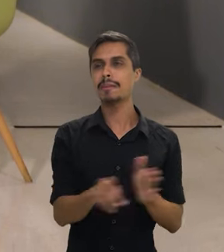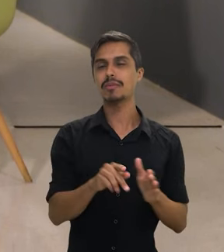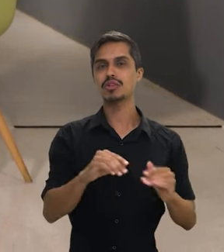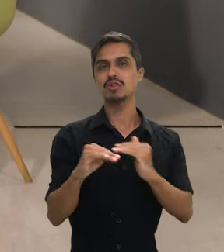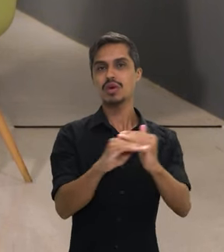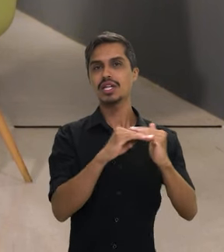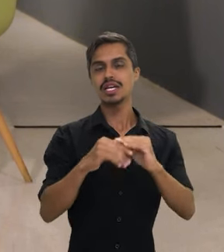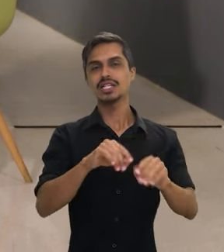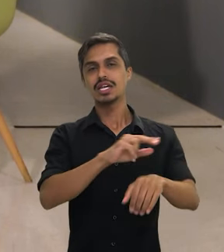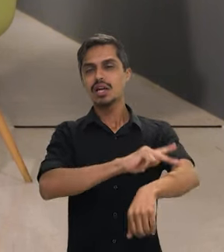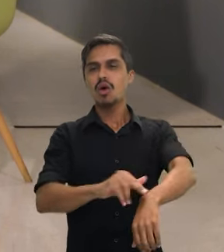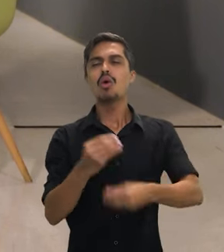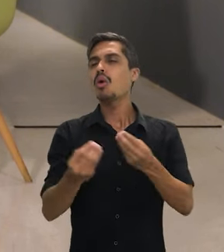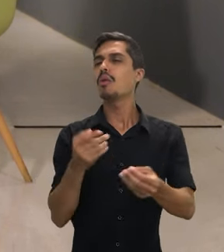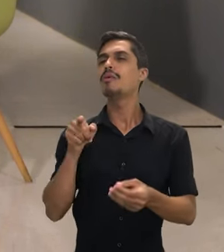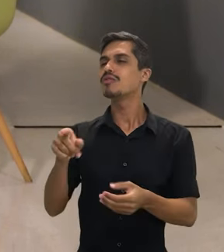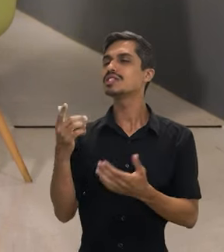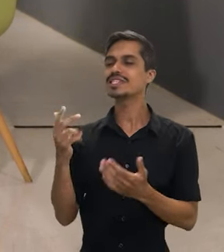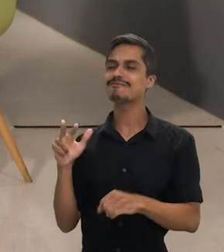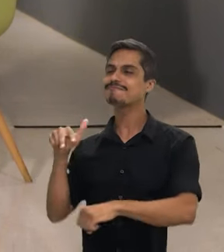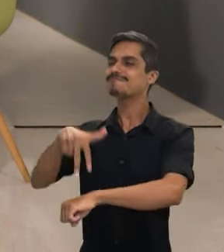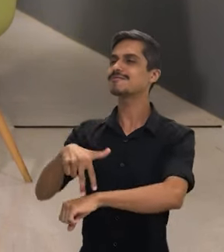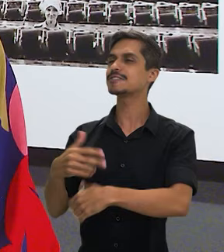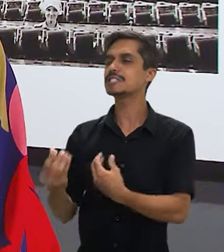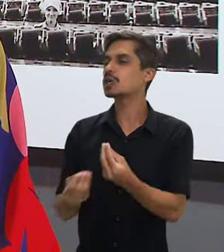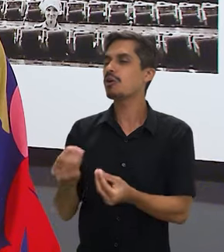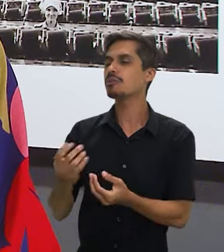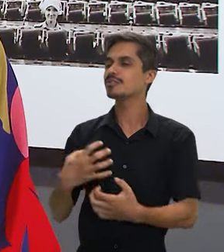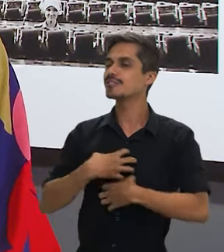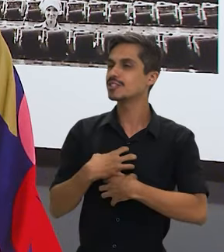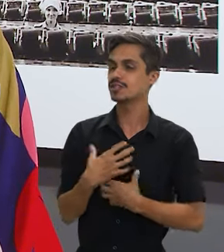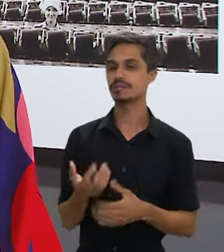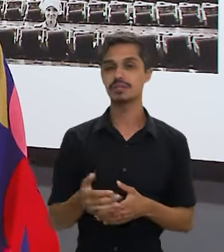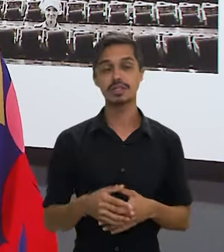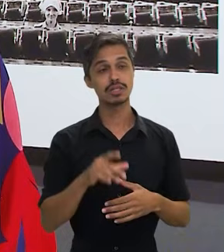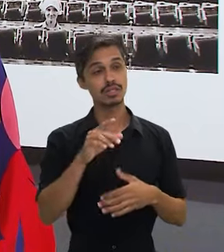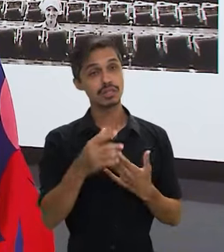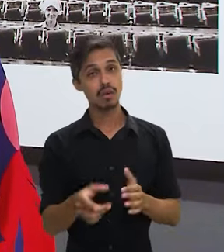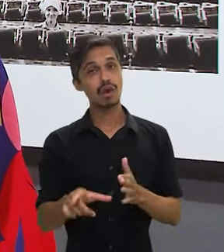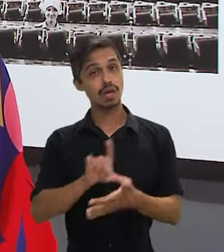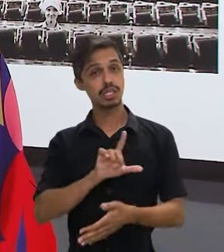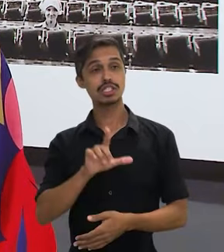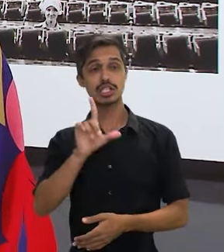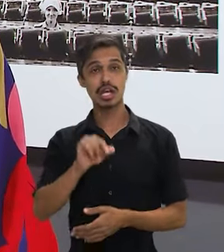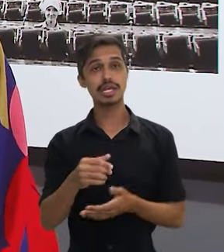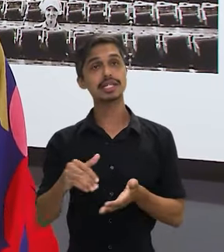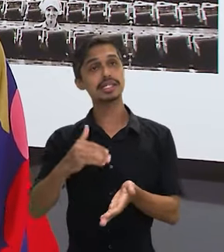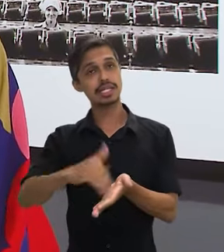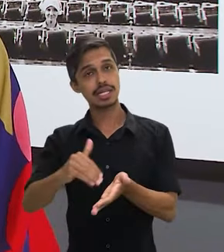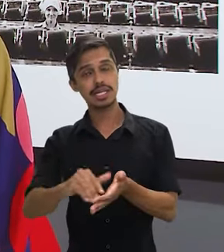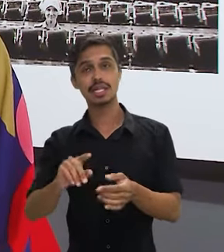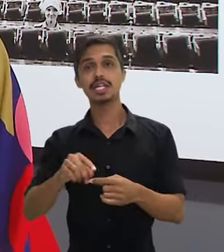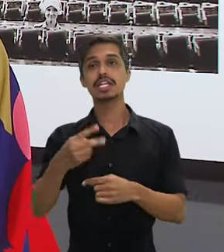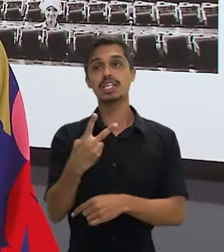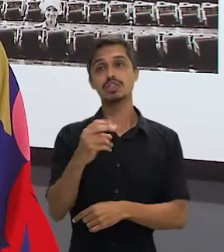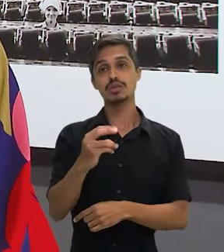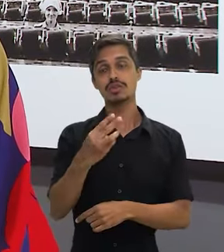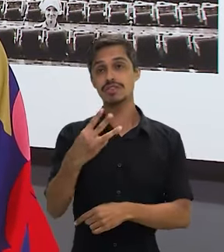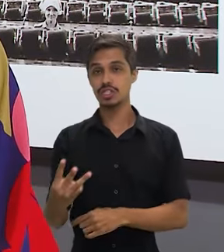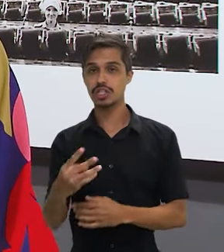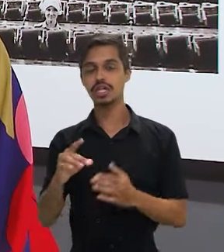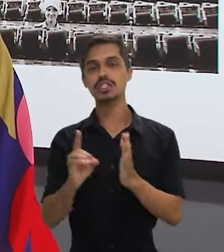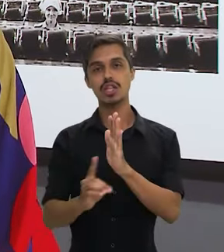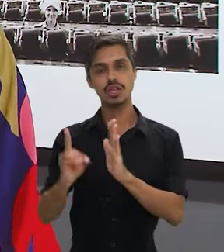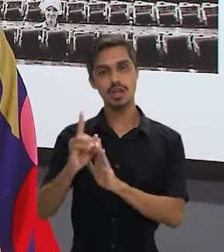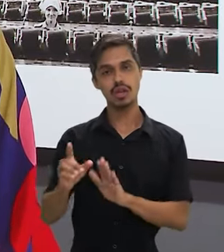pasta, que é uma pasta nova? Sim. É, como você muito bem disse, né, o Ministério, ele tinha o status de secretaria e a partir de 23, com o decreto